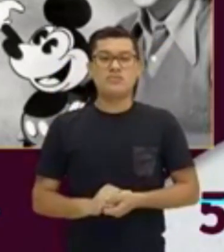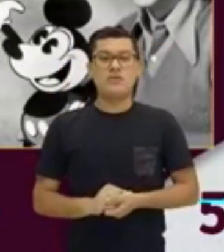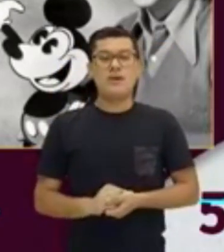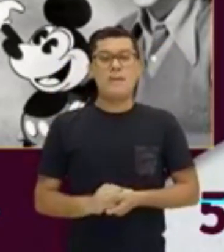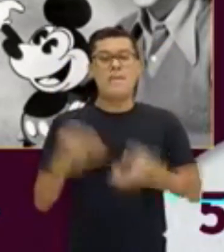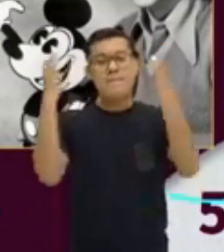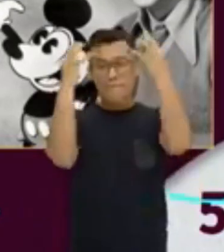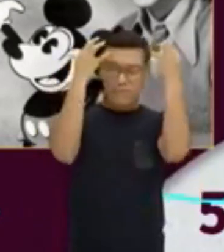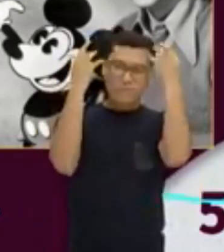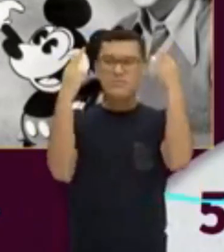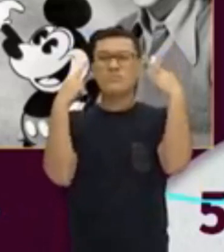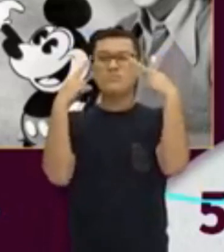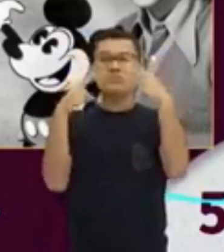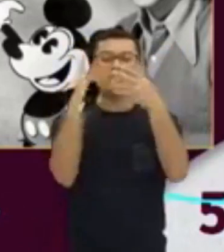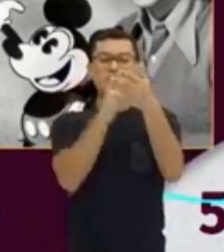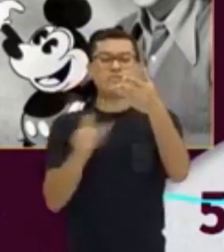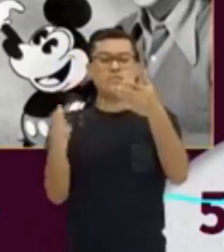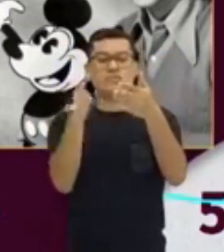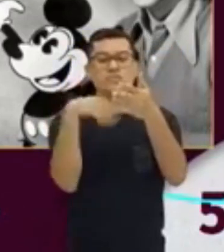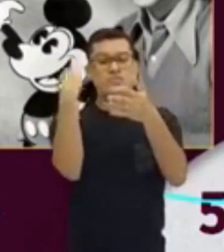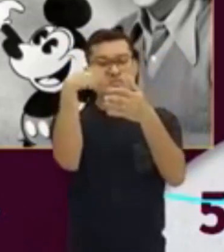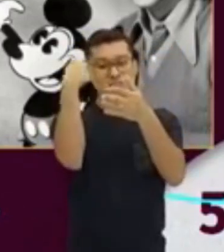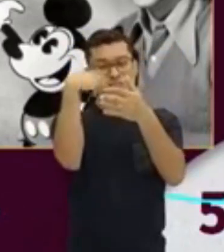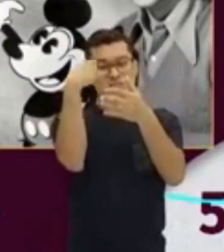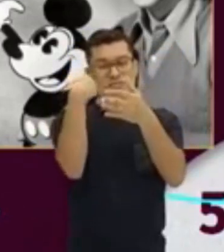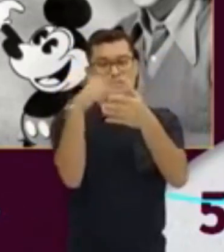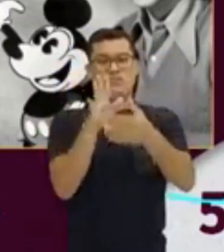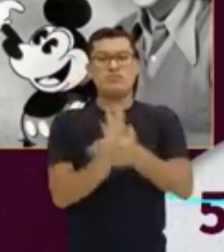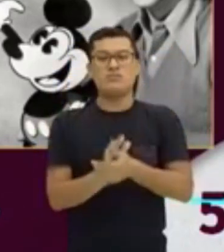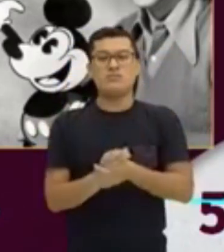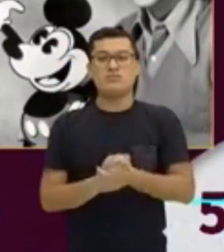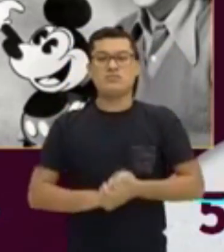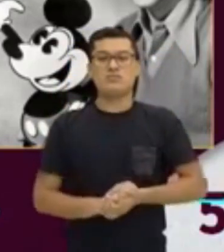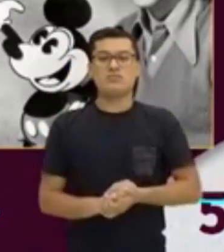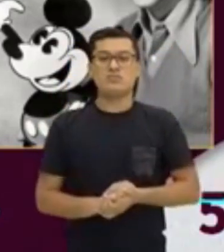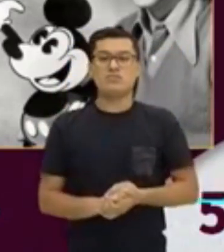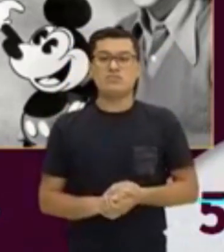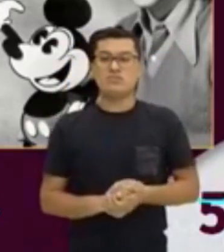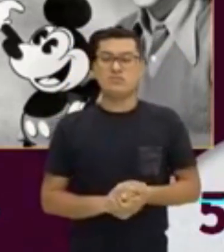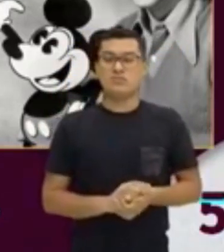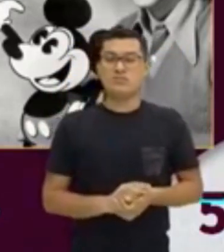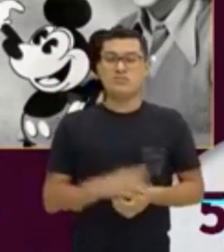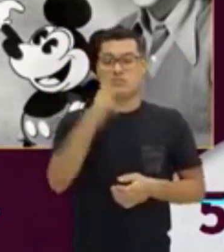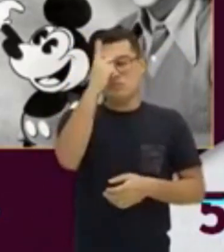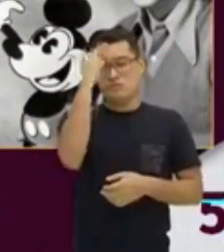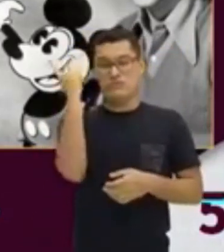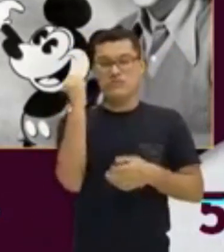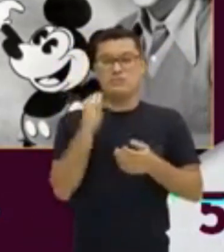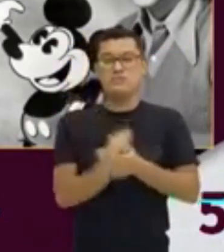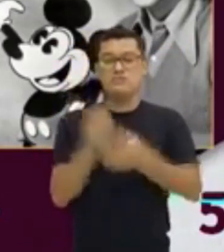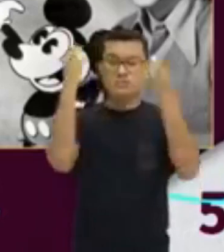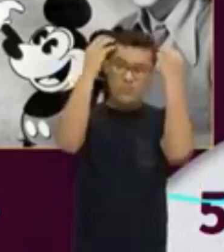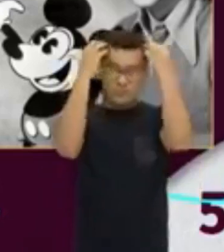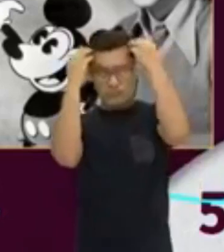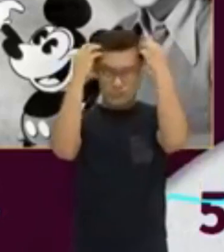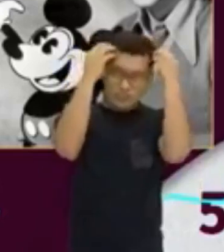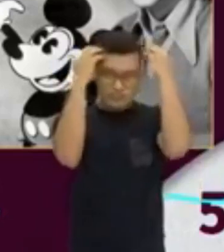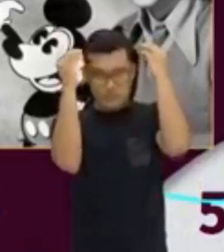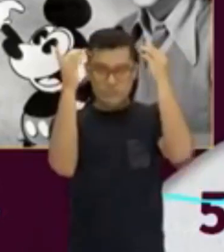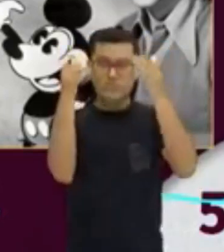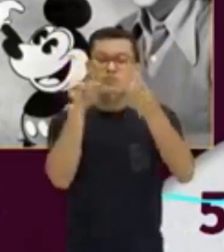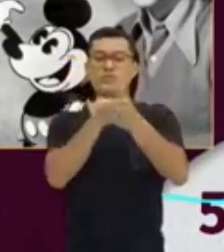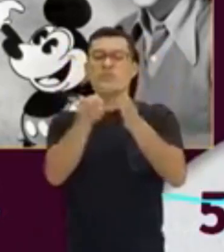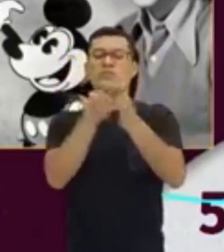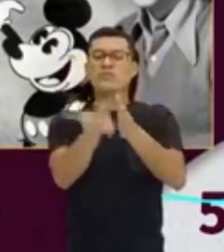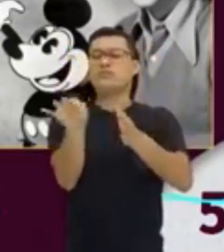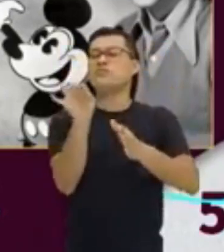Pela imagem, a gente vê o autor, Walt Disney, e o personagem dele, que é o Mickey Mouse. Então, se perguntou